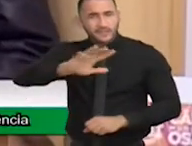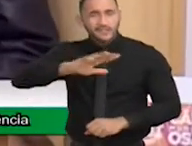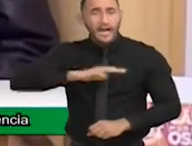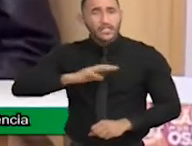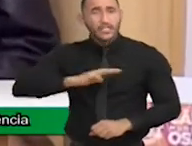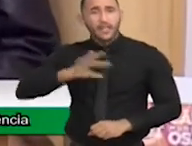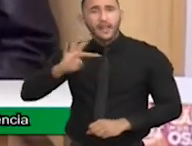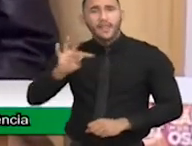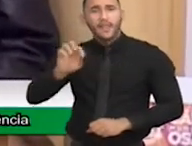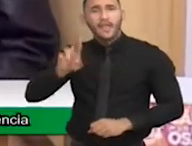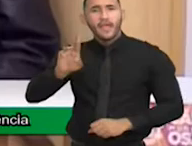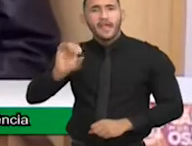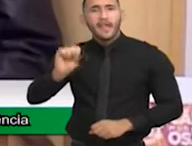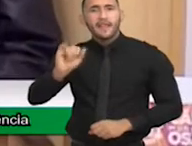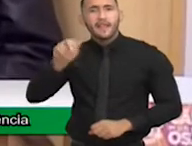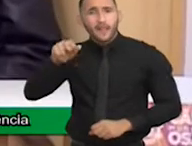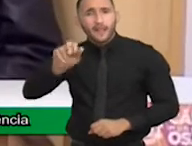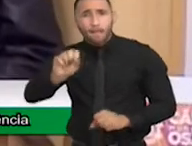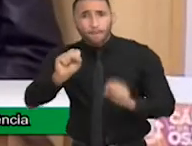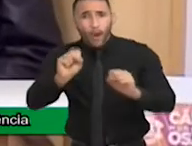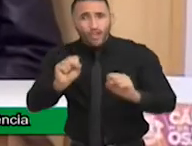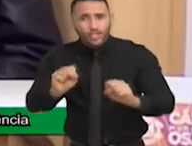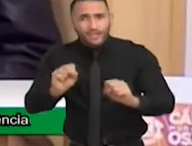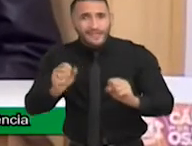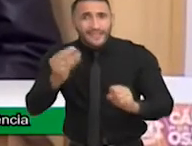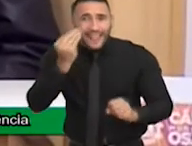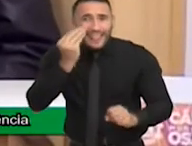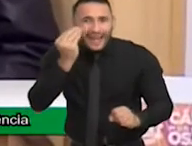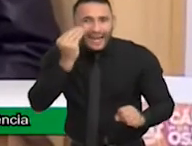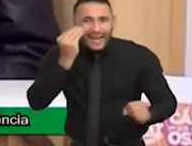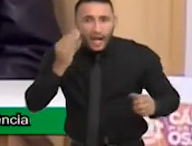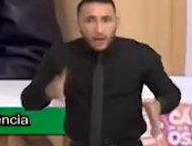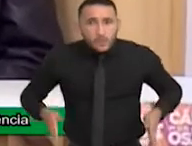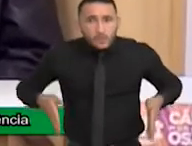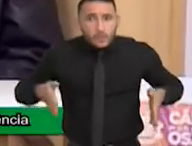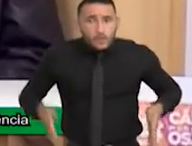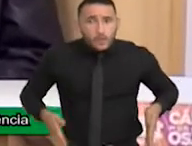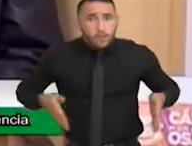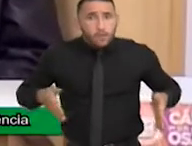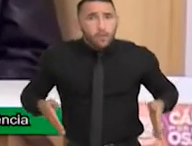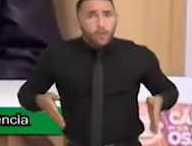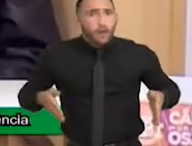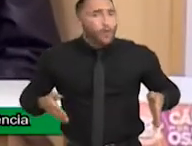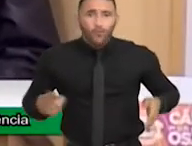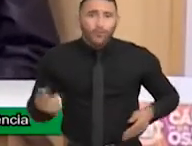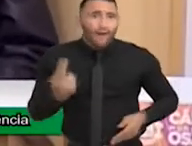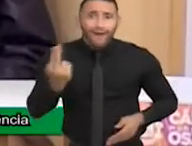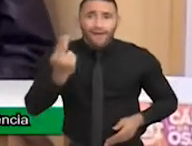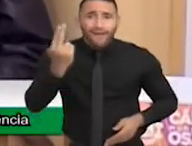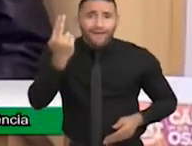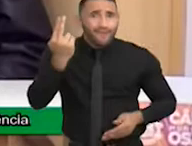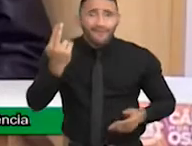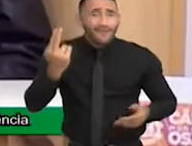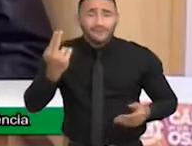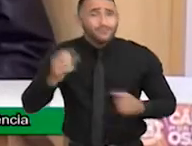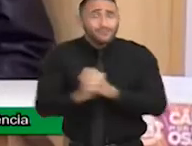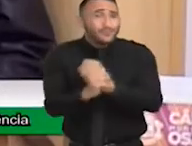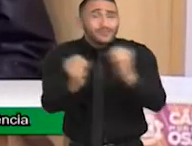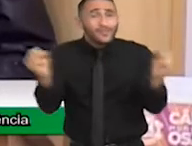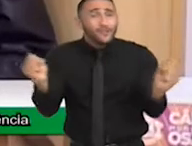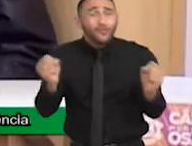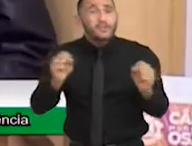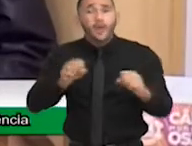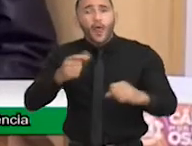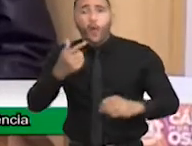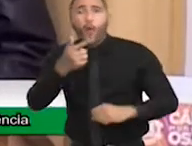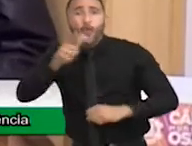percebi isso, mas que subisse as rampas lá de Teresina em muitos dos comércios. Outras, você sobe a rampa, ao final da rampa tem uma